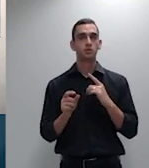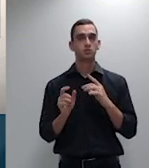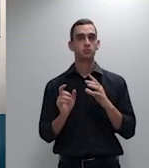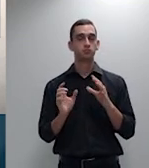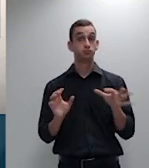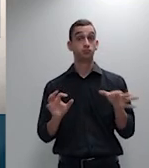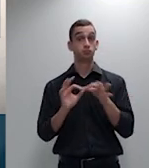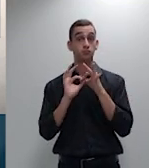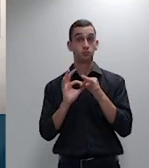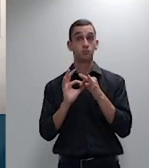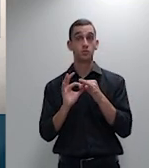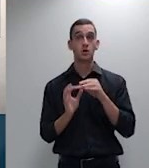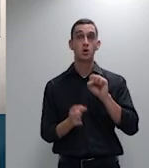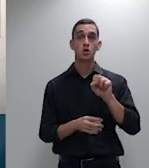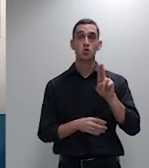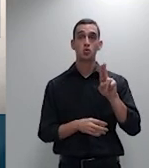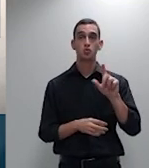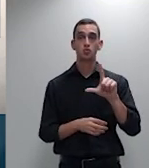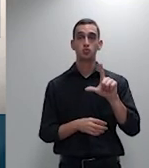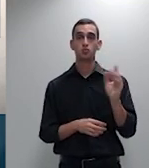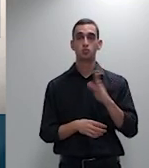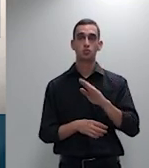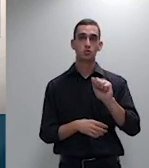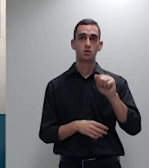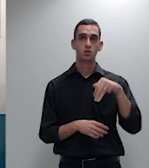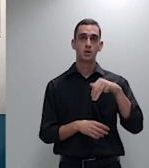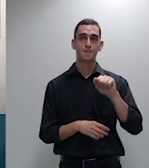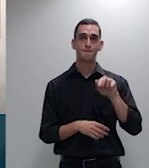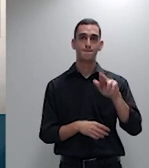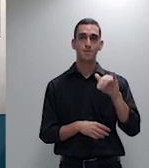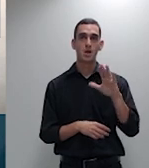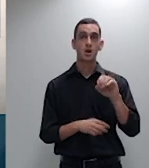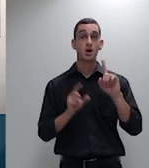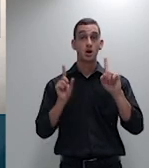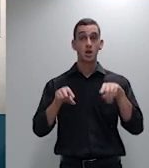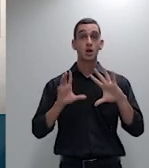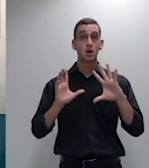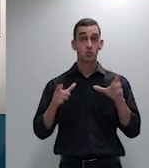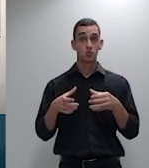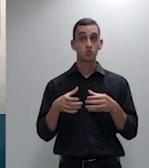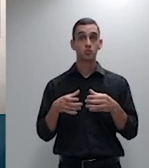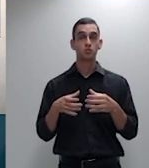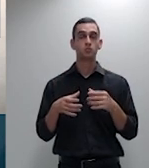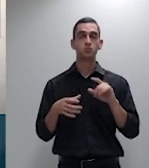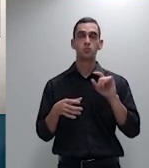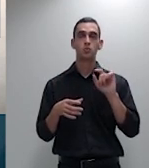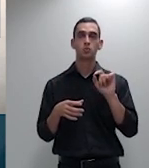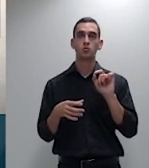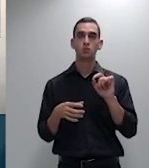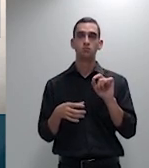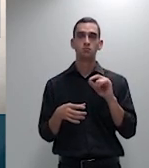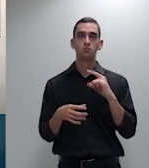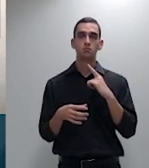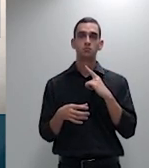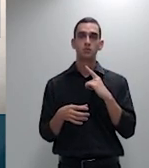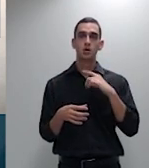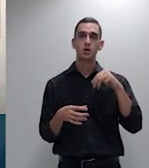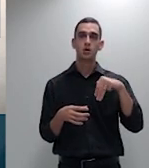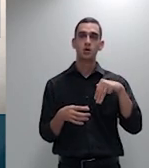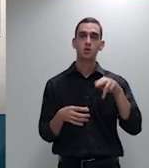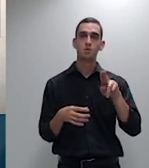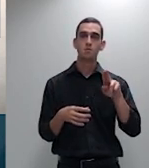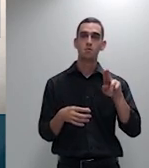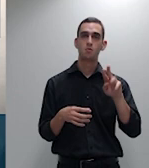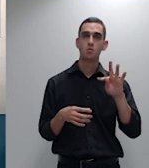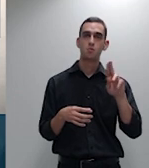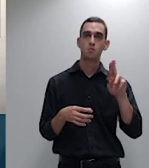adesão firmado através da entidade de classe mútua e da Qualicorp que como